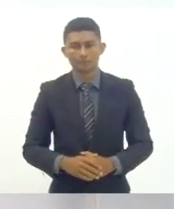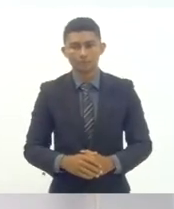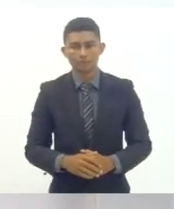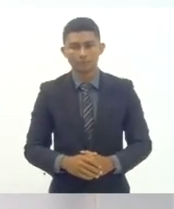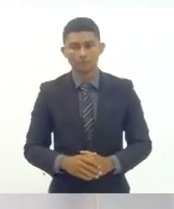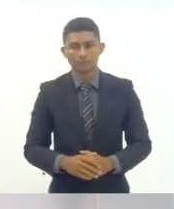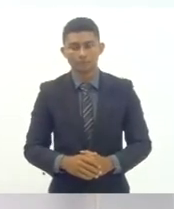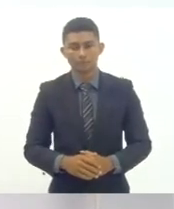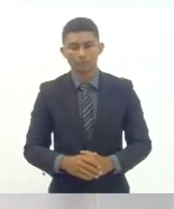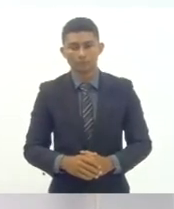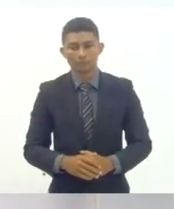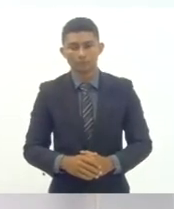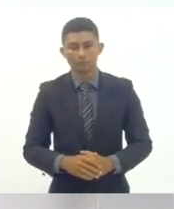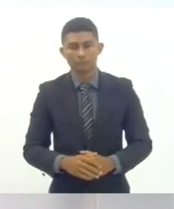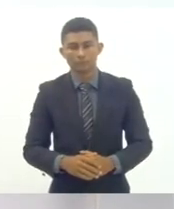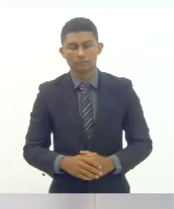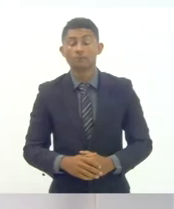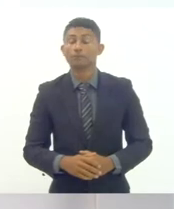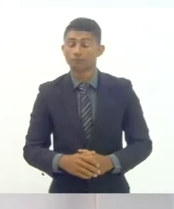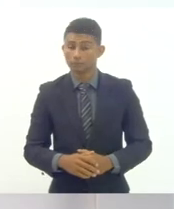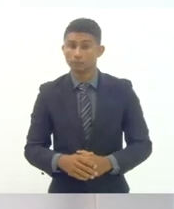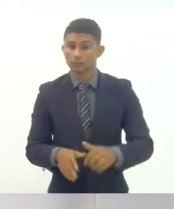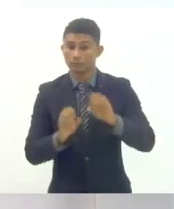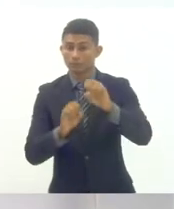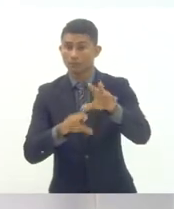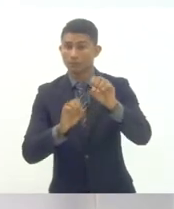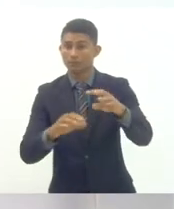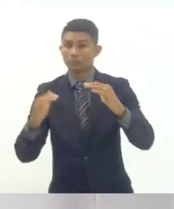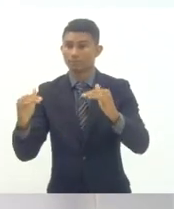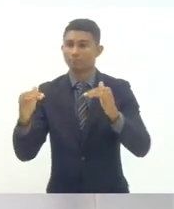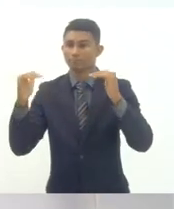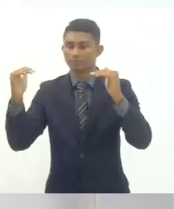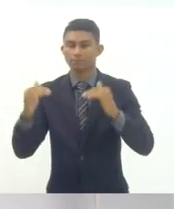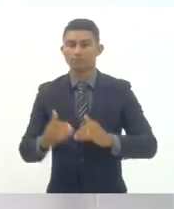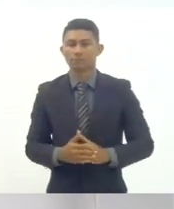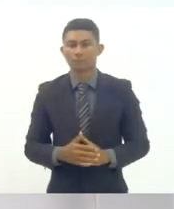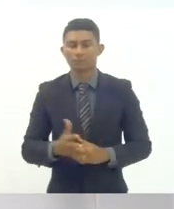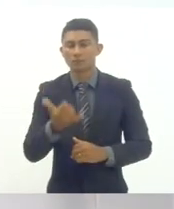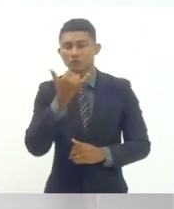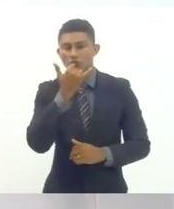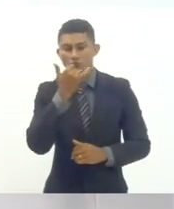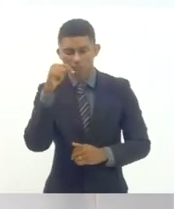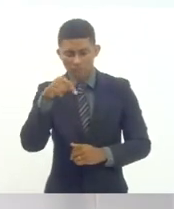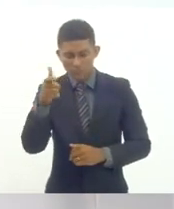da educação superior está repetido aqui perdão